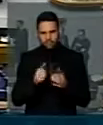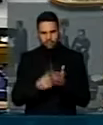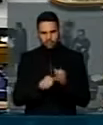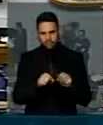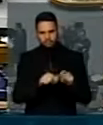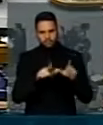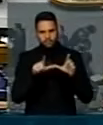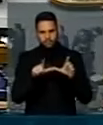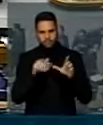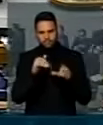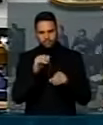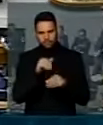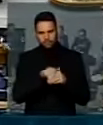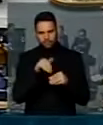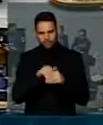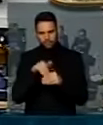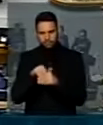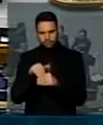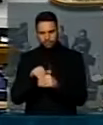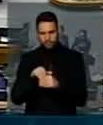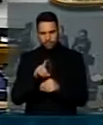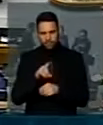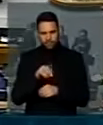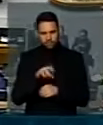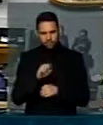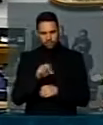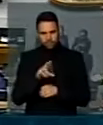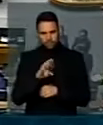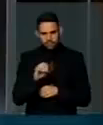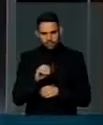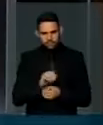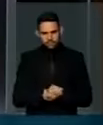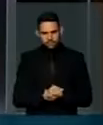No painel eletrônico, voto a voto. Deputado Edmilson Rodrigues.